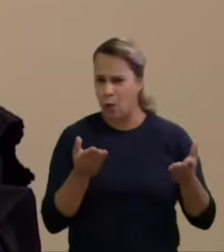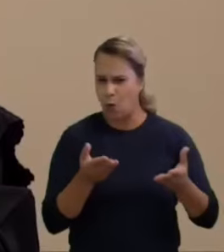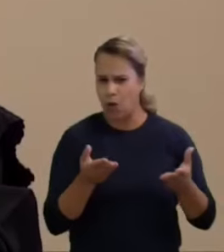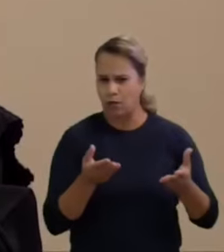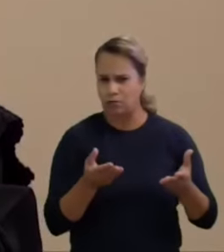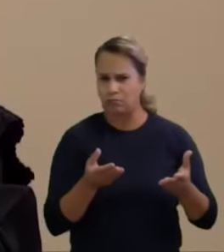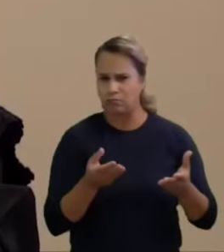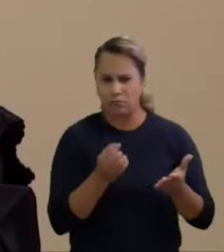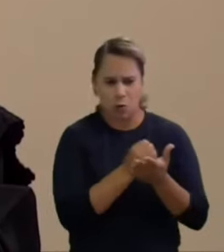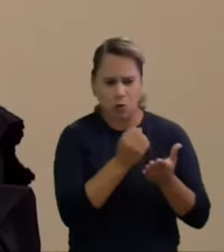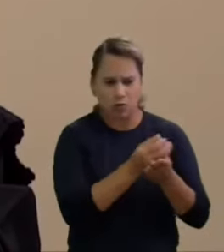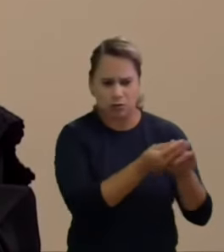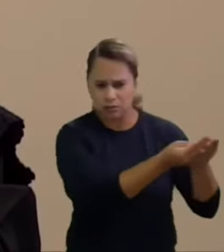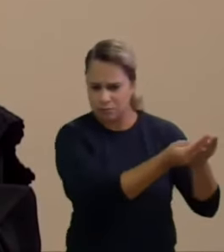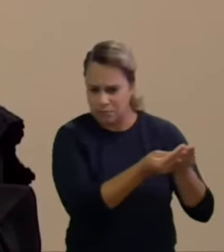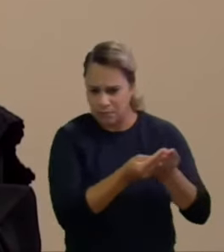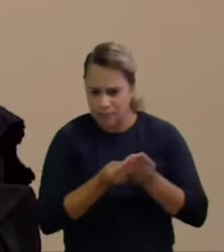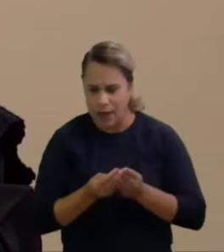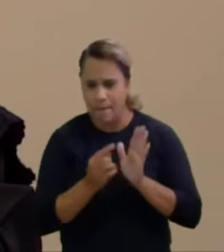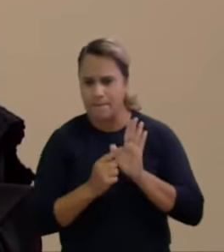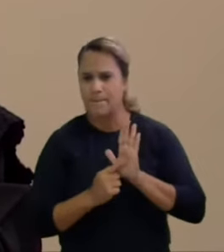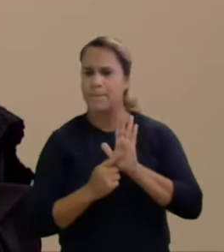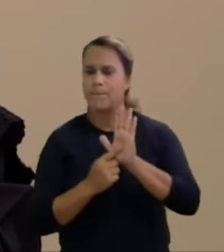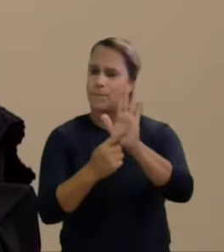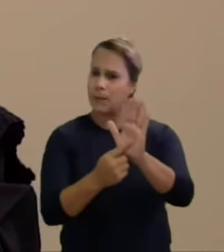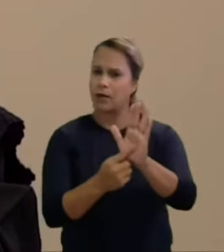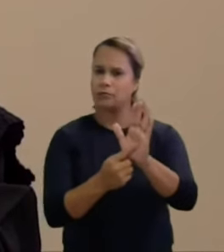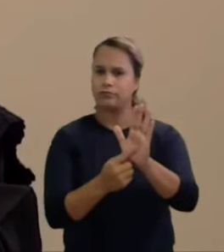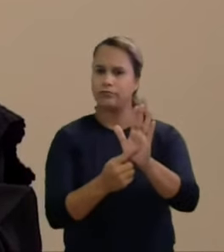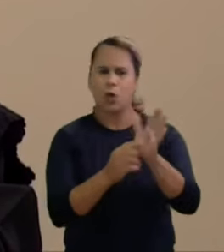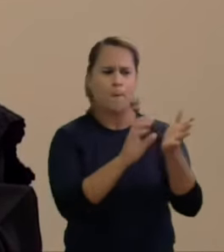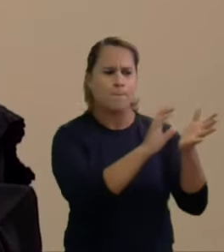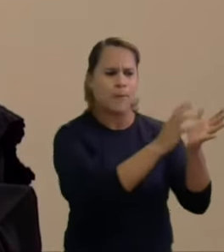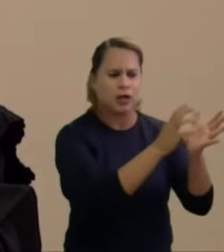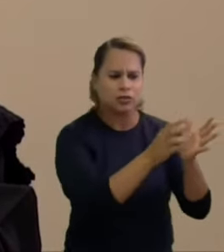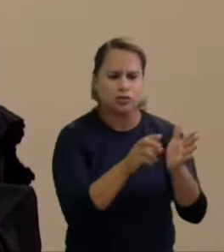Podemos, enfim, por todos os partidos investigantes